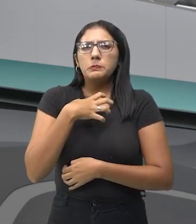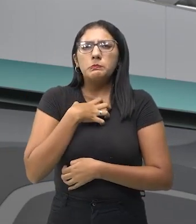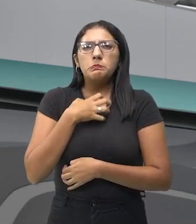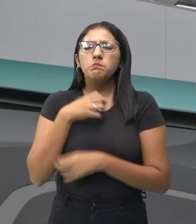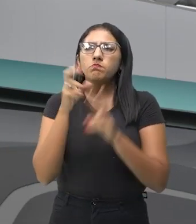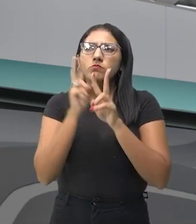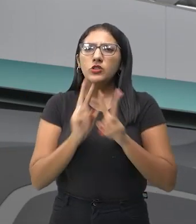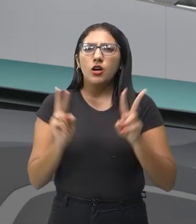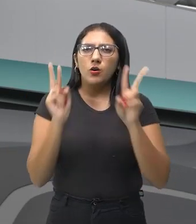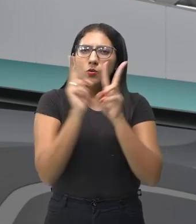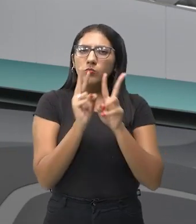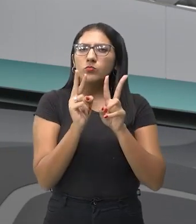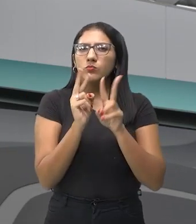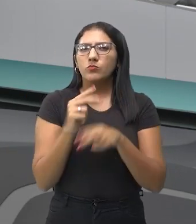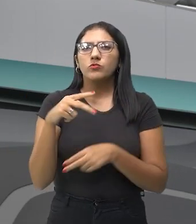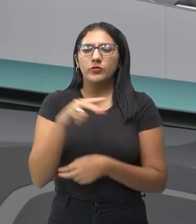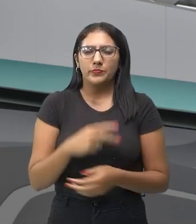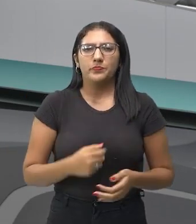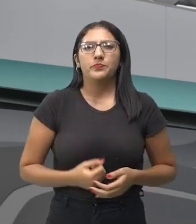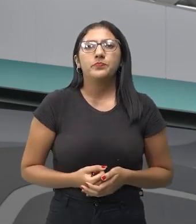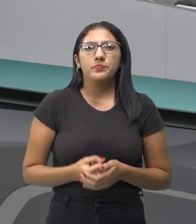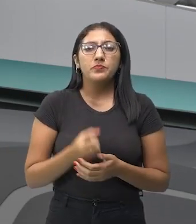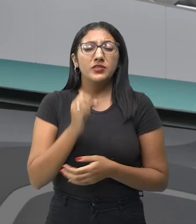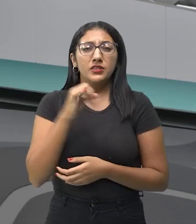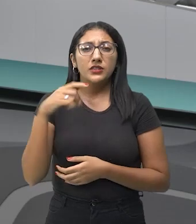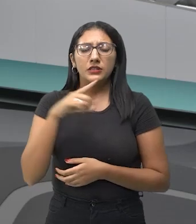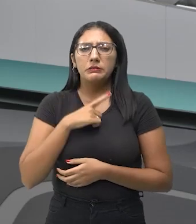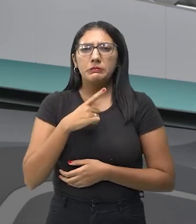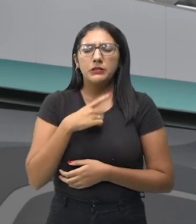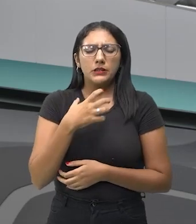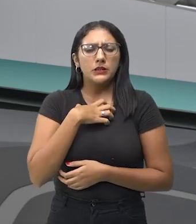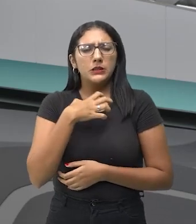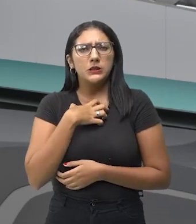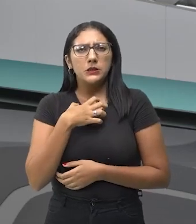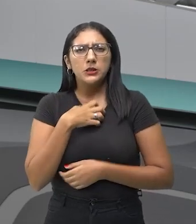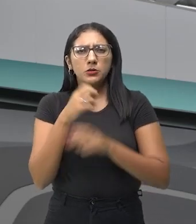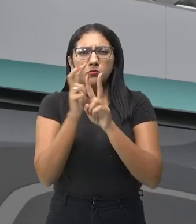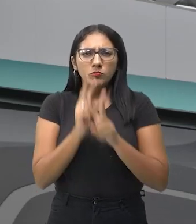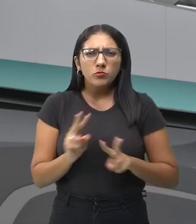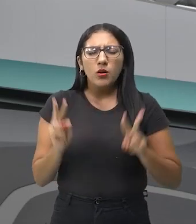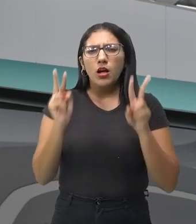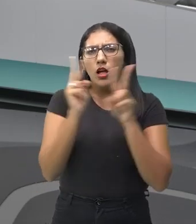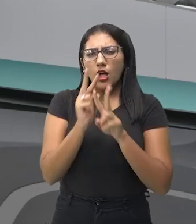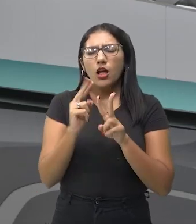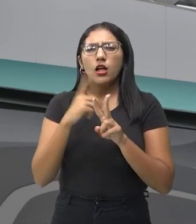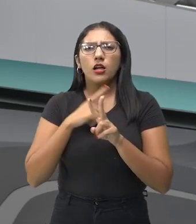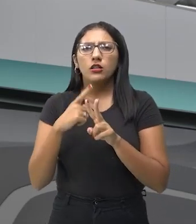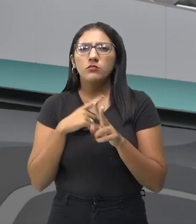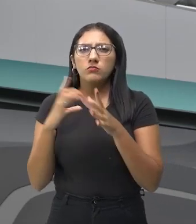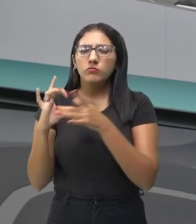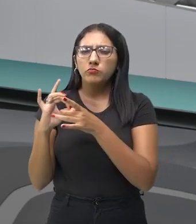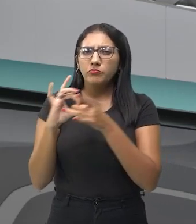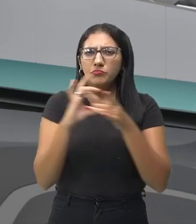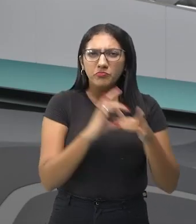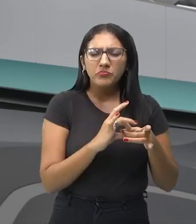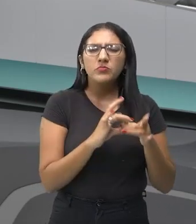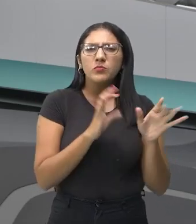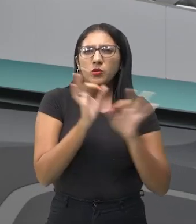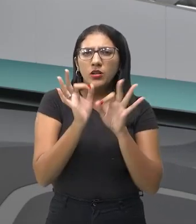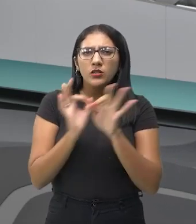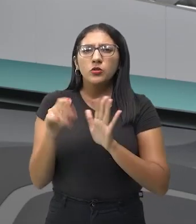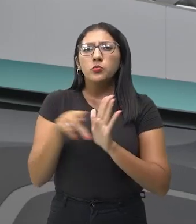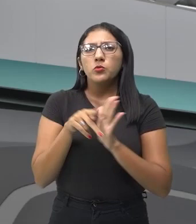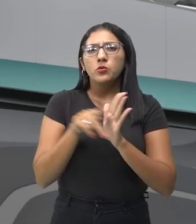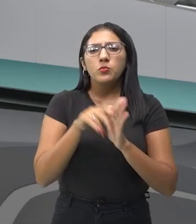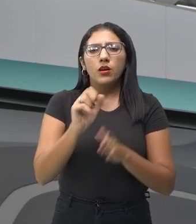Então, esse som, quando ele é organizado, quando ele tem toda uma sincronia, um arranjo que nós